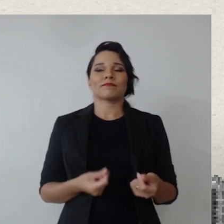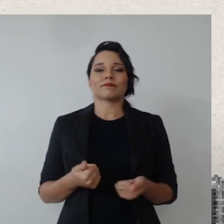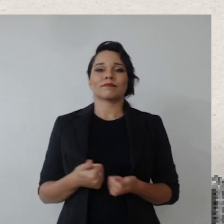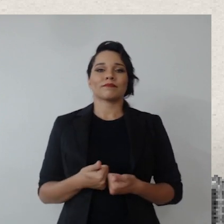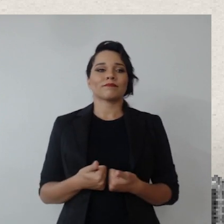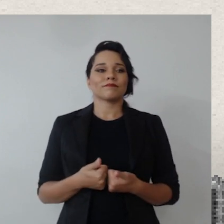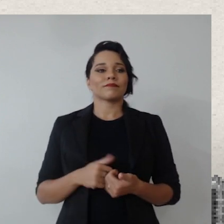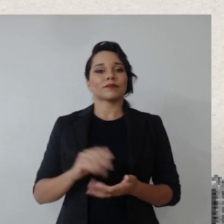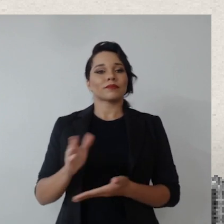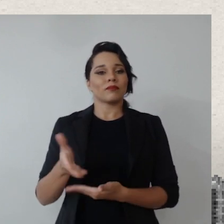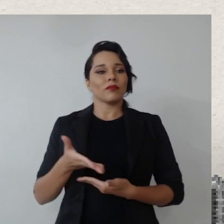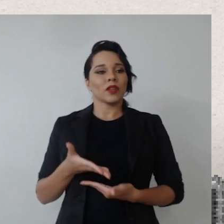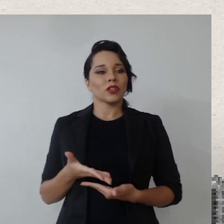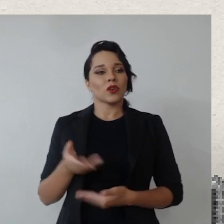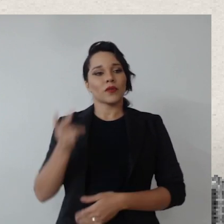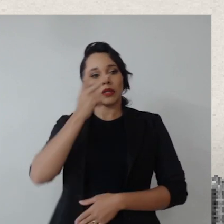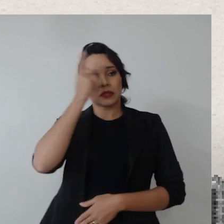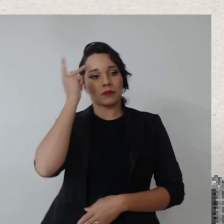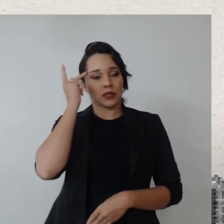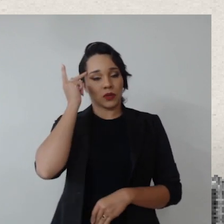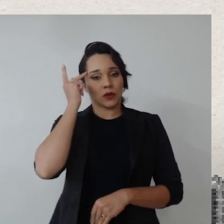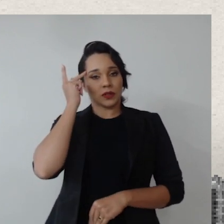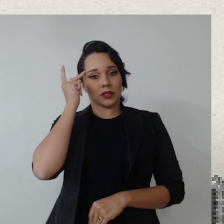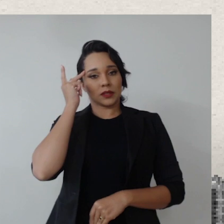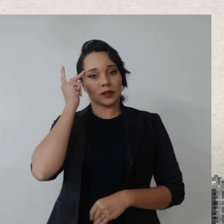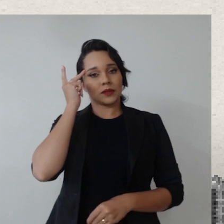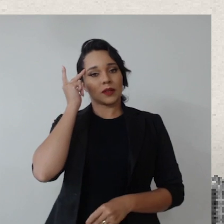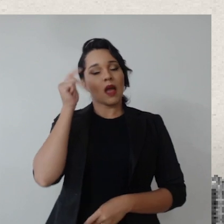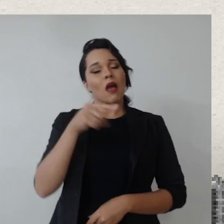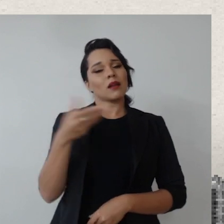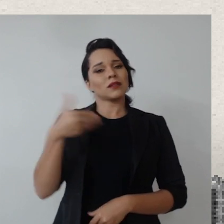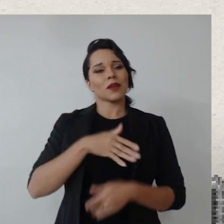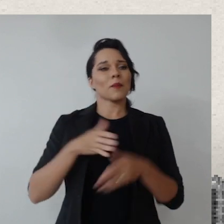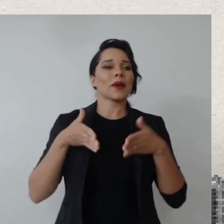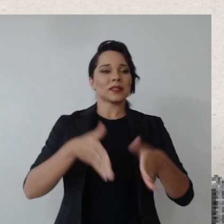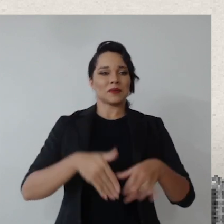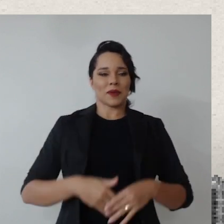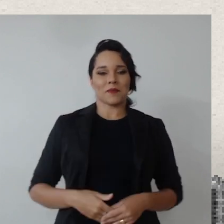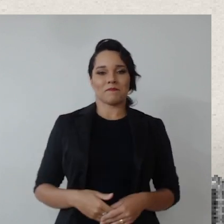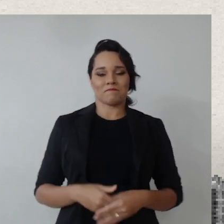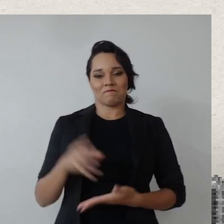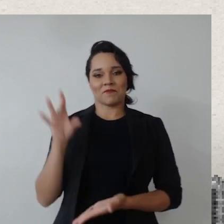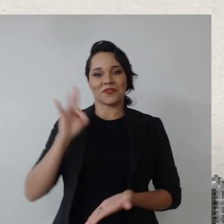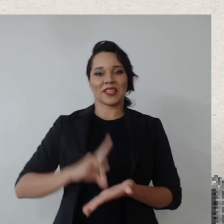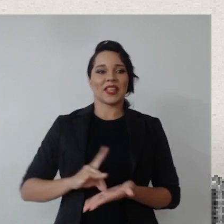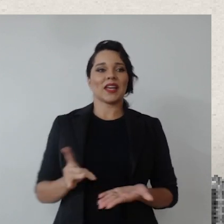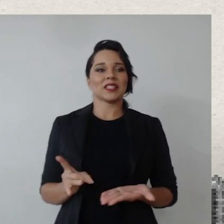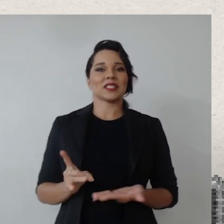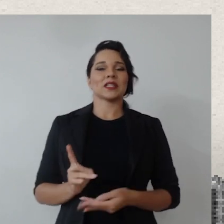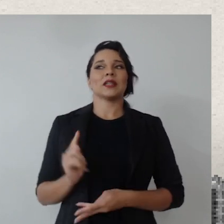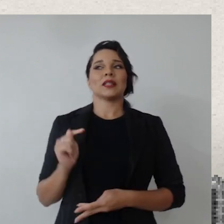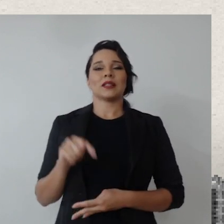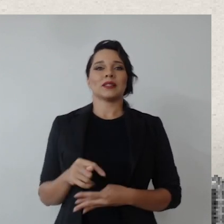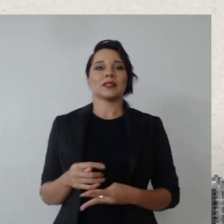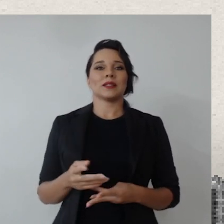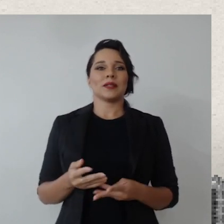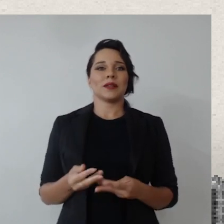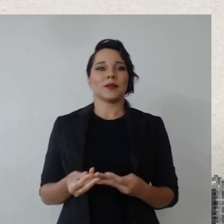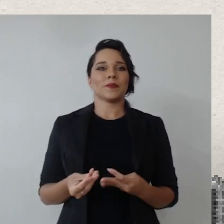convida que essas pessoas venham participar efetivamente, né, desse,